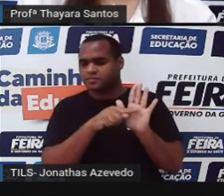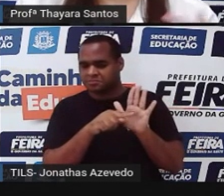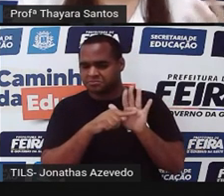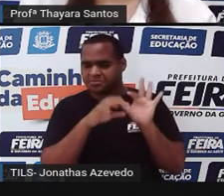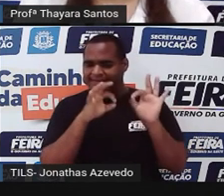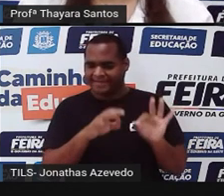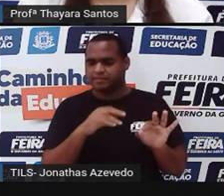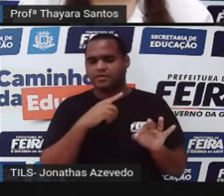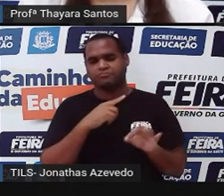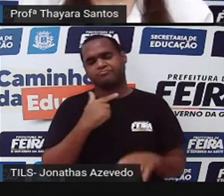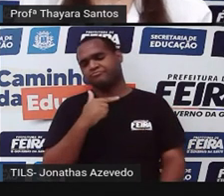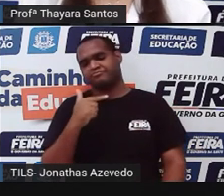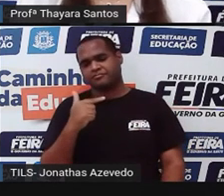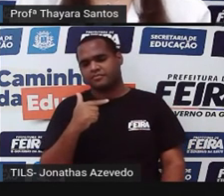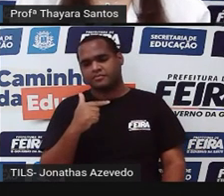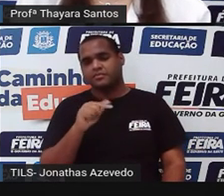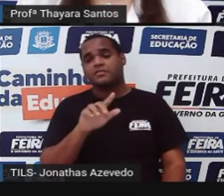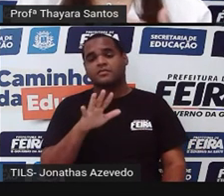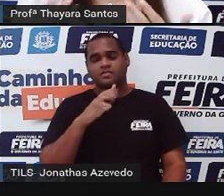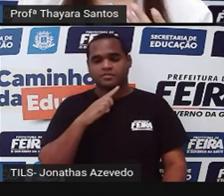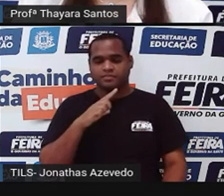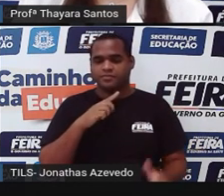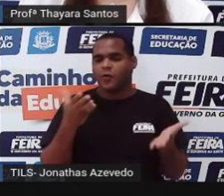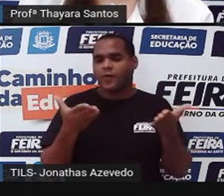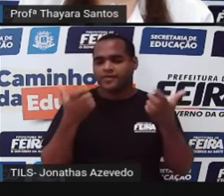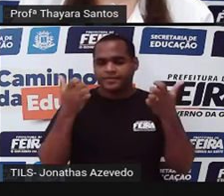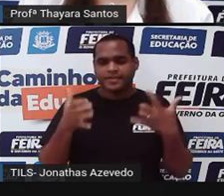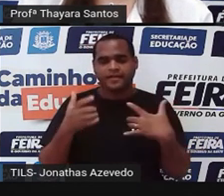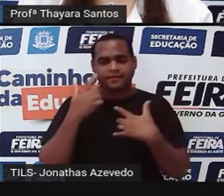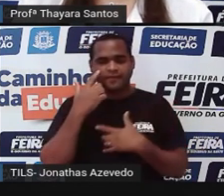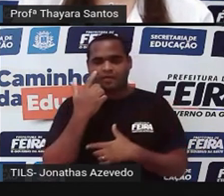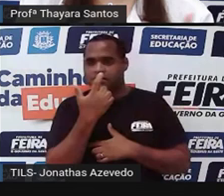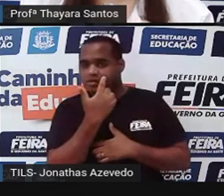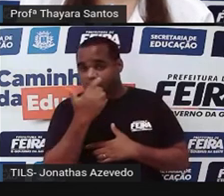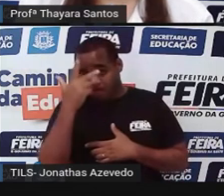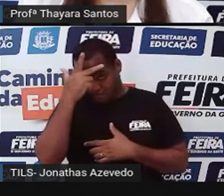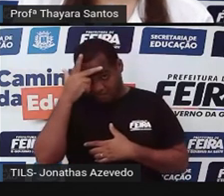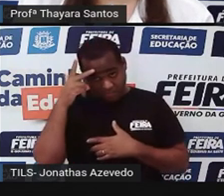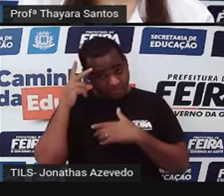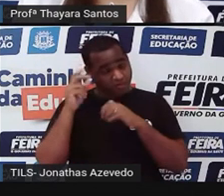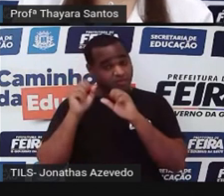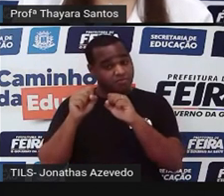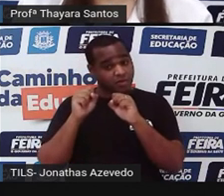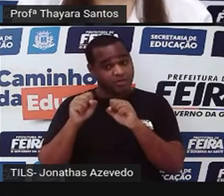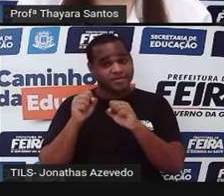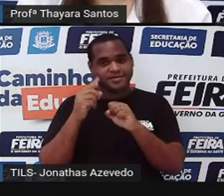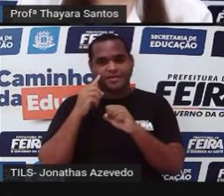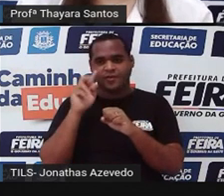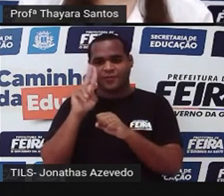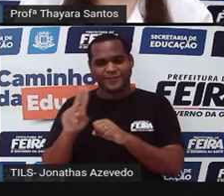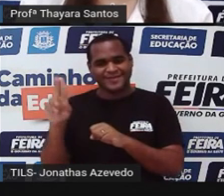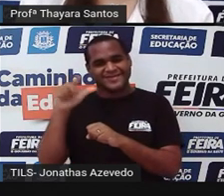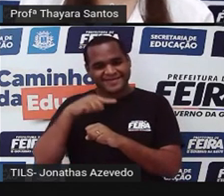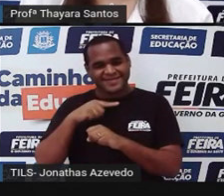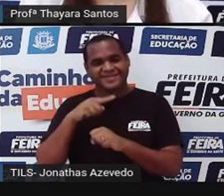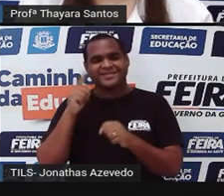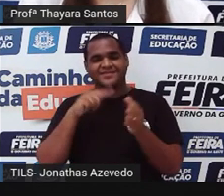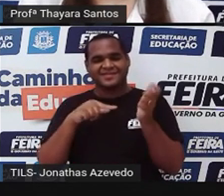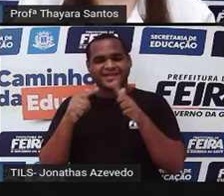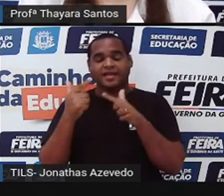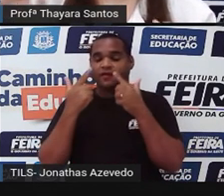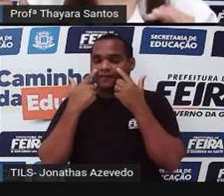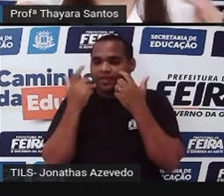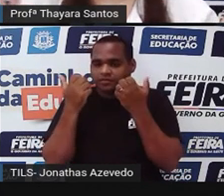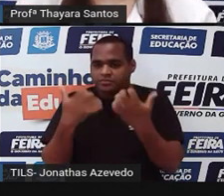definitiva não tem. Mas hoje já existe um óculos que as pessoas que têm daltonismo podem utilizar e elas conseguem enxergar